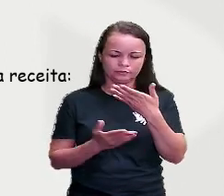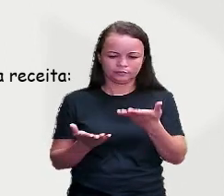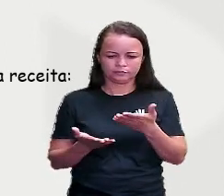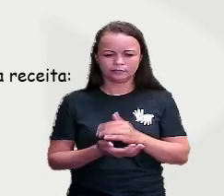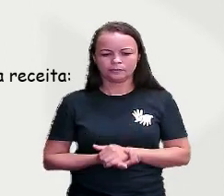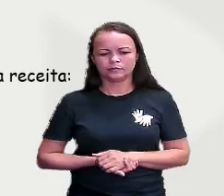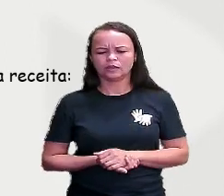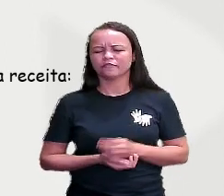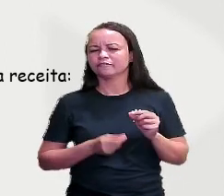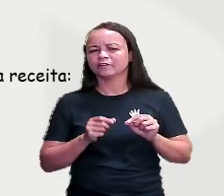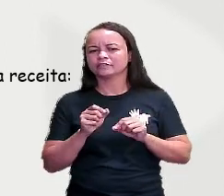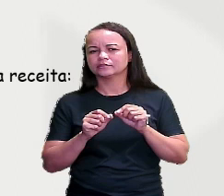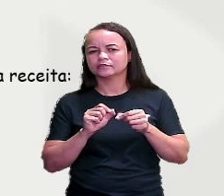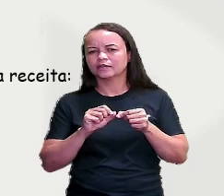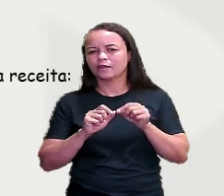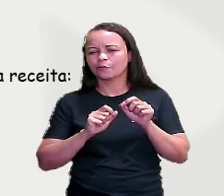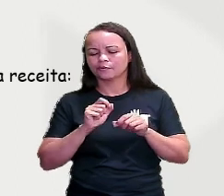receita?